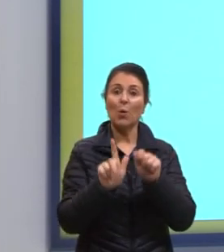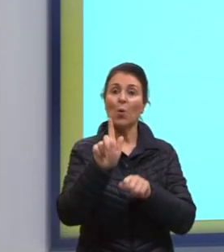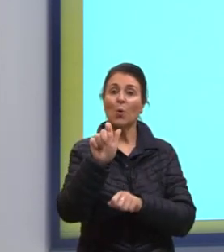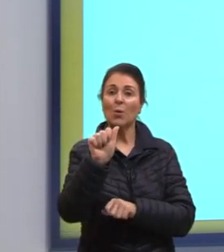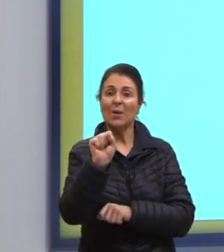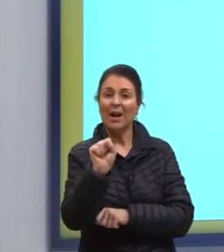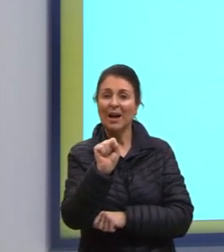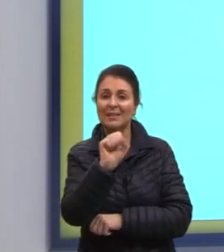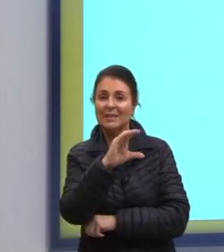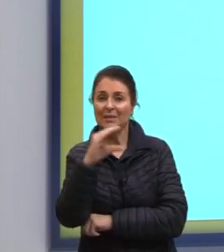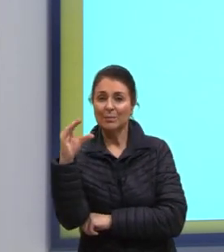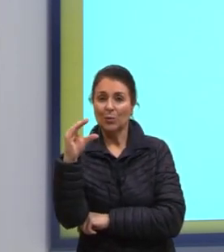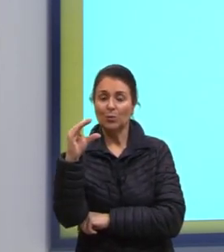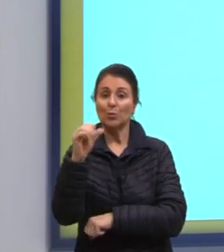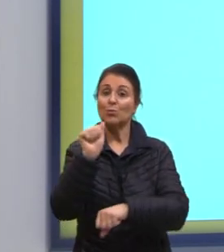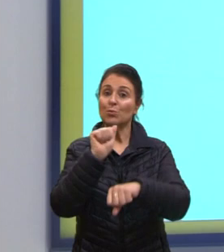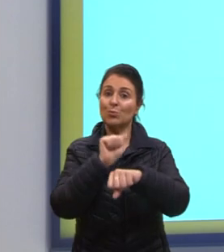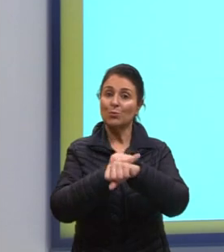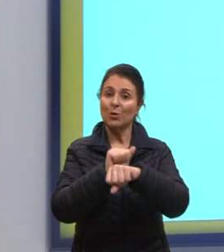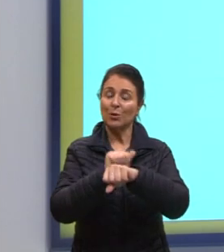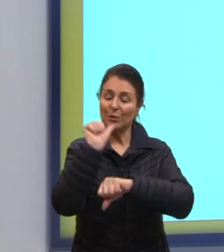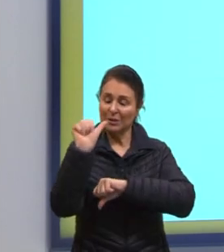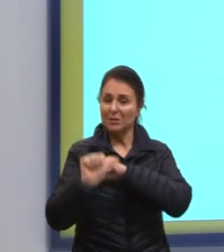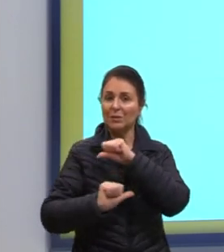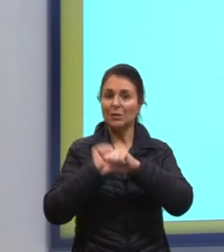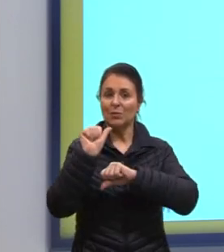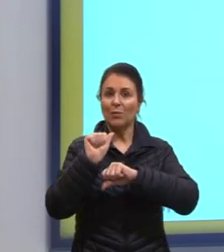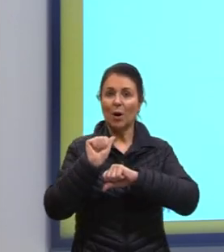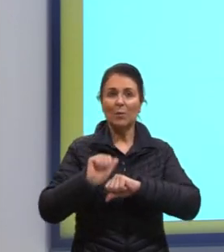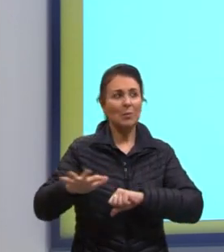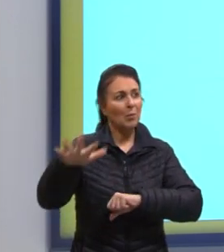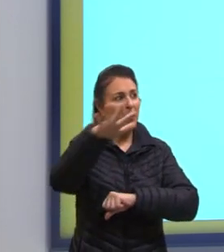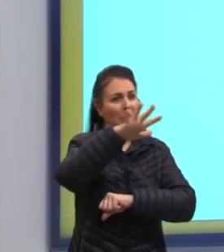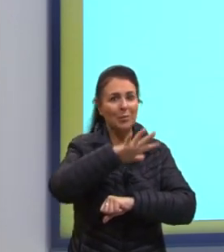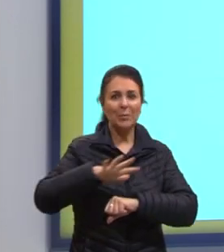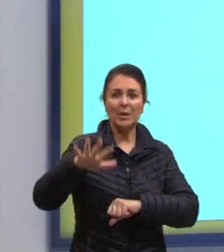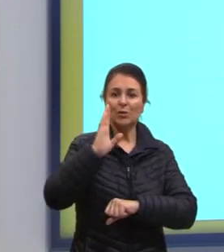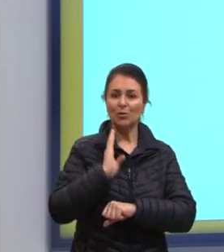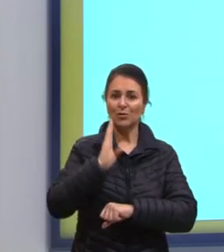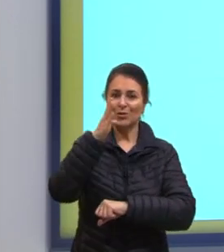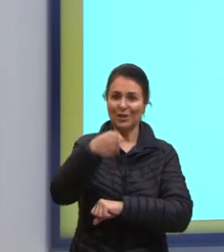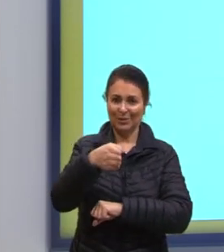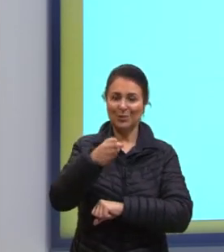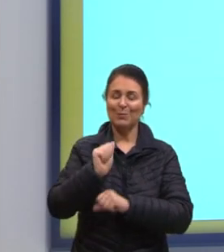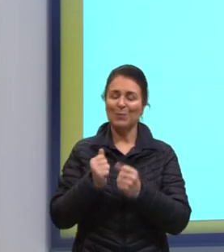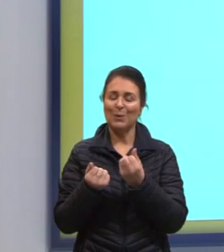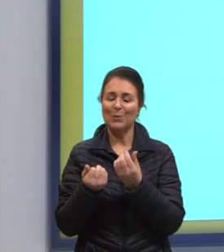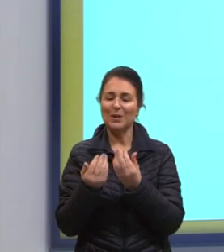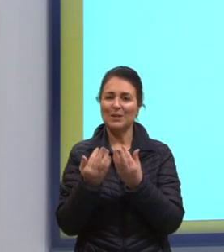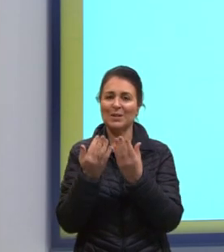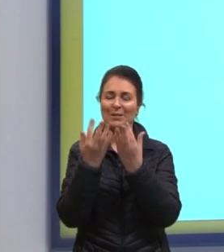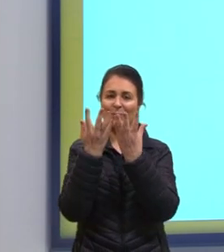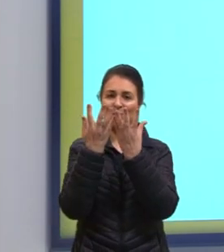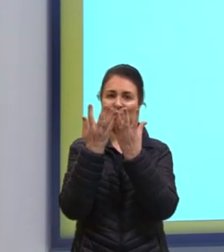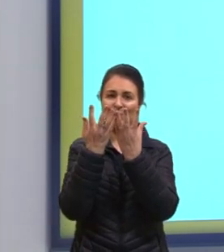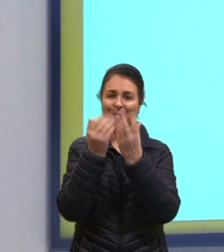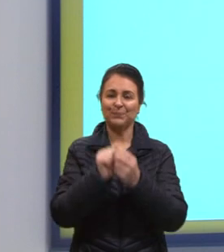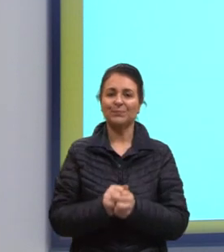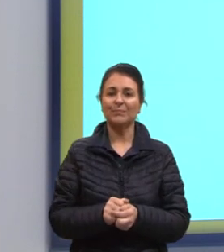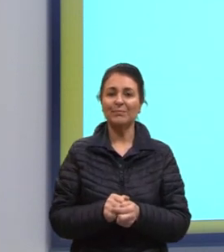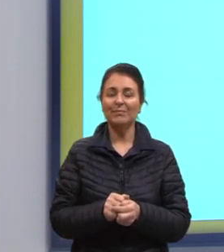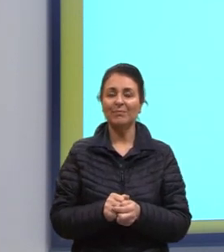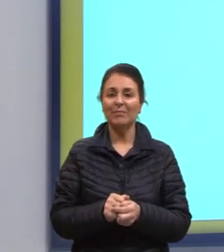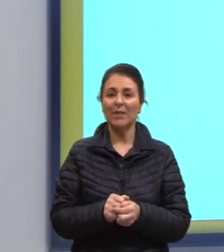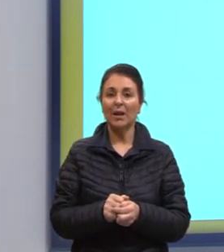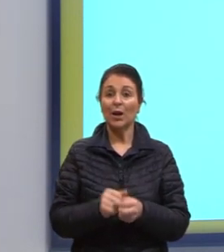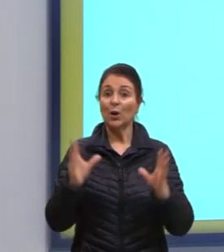sólida. E aí, quando ele passa para o ambiente, ele direto vai passar para o gasoso. Bom, então, aqui um